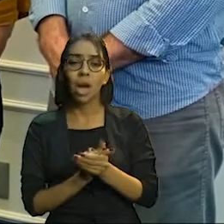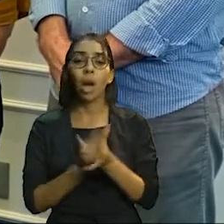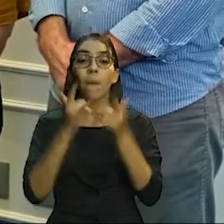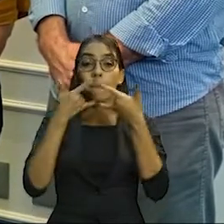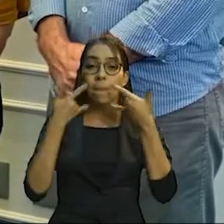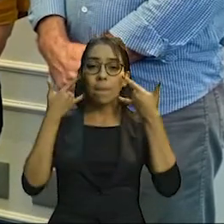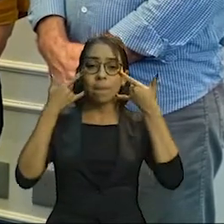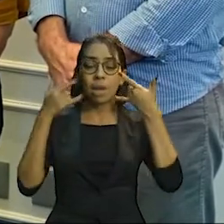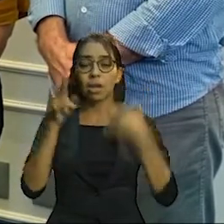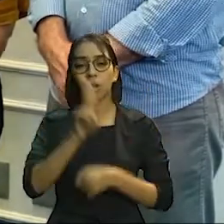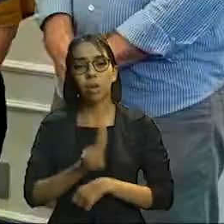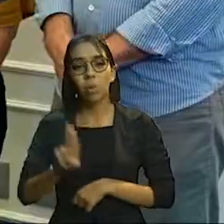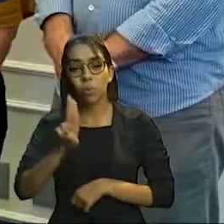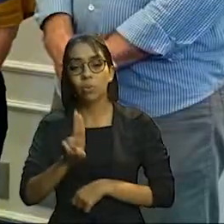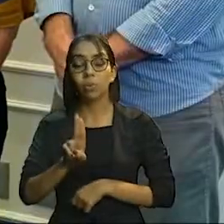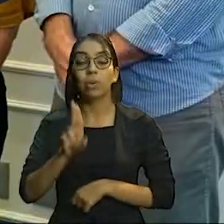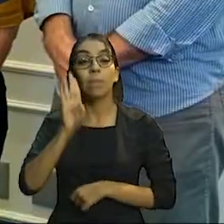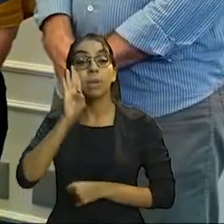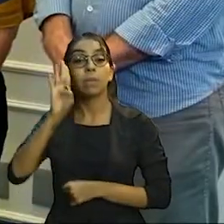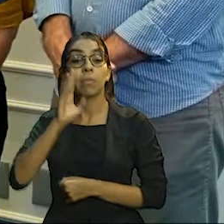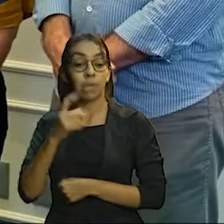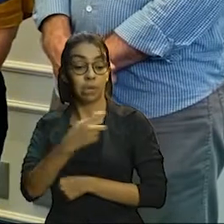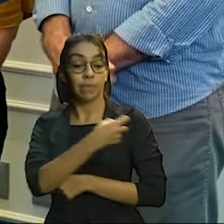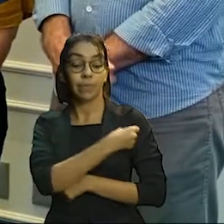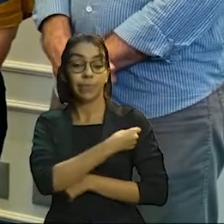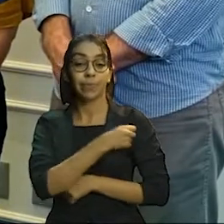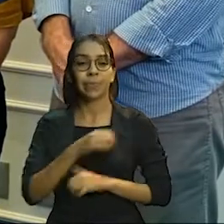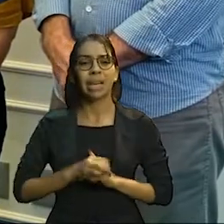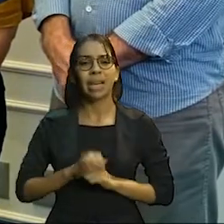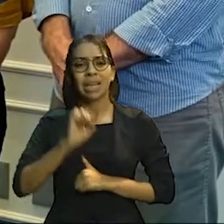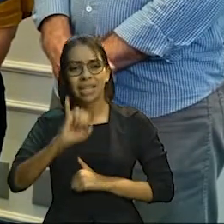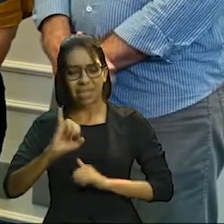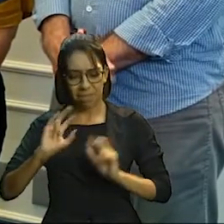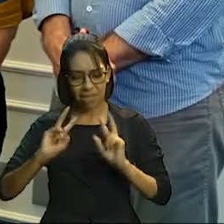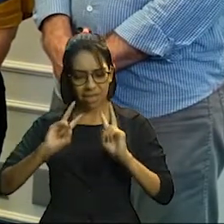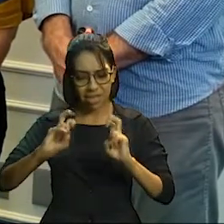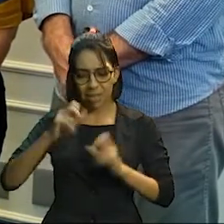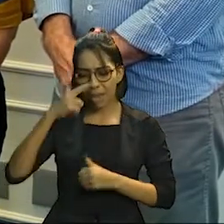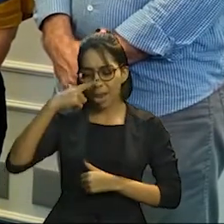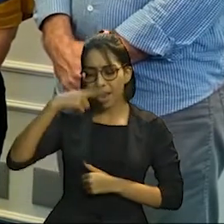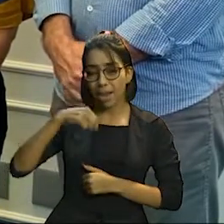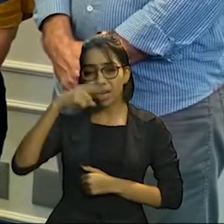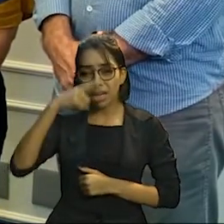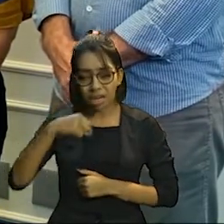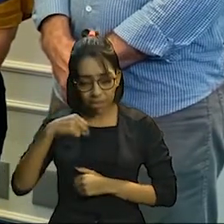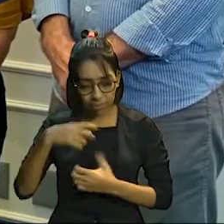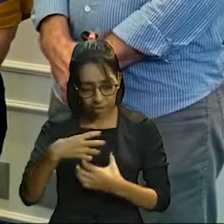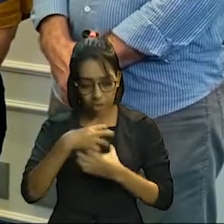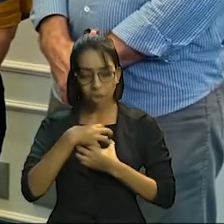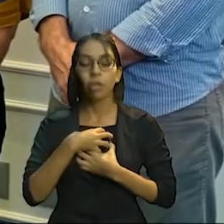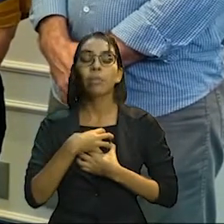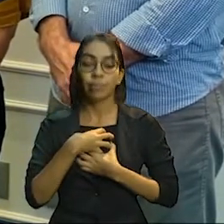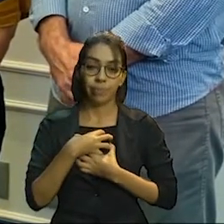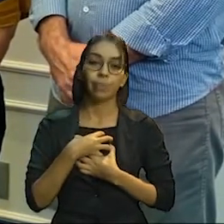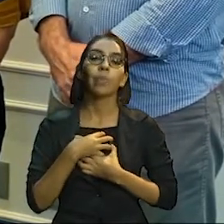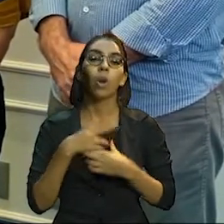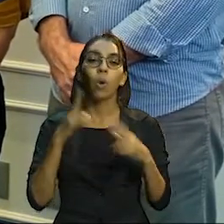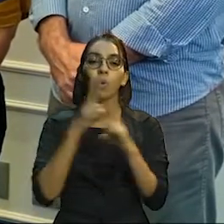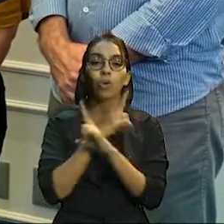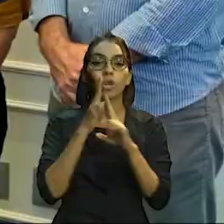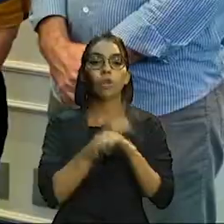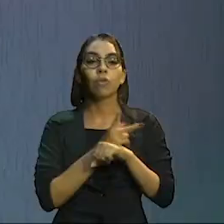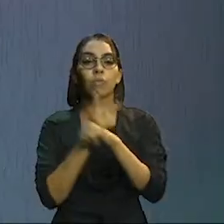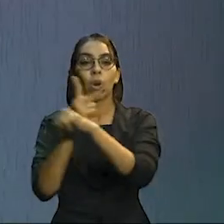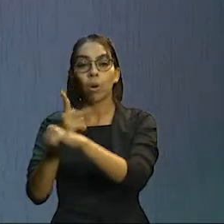máscara e vacinação. Se você tiver qualquer sintoma de gripe, procure assistência de